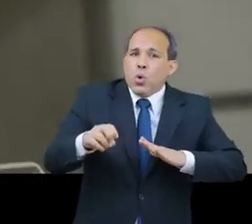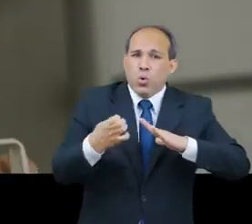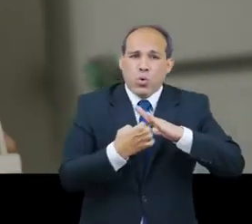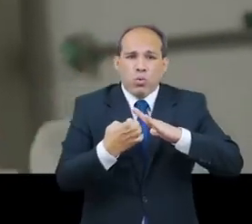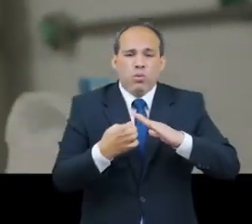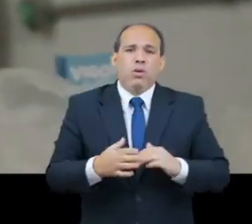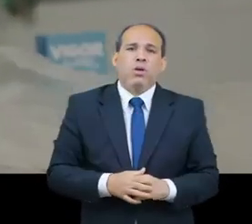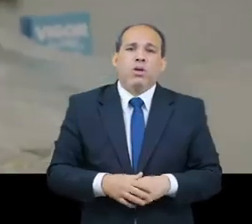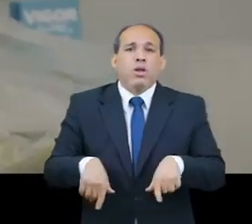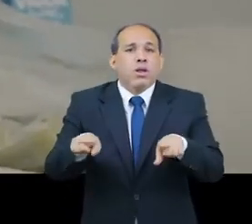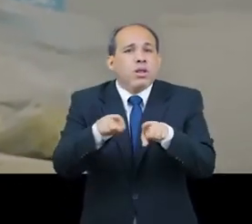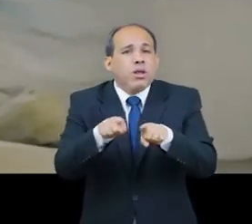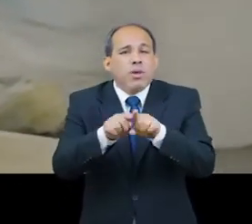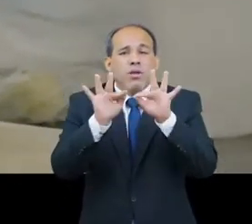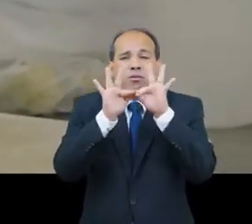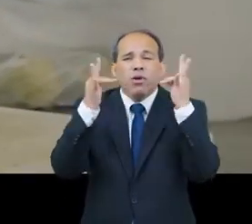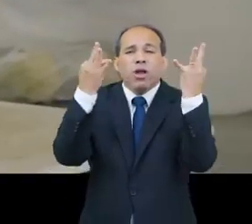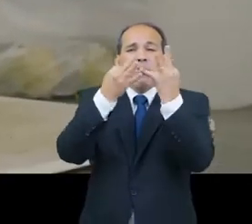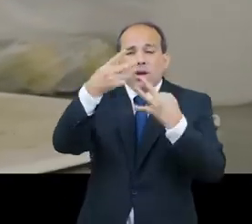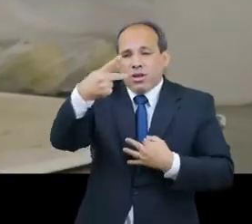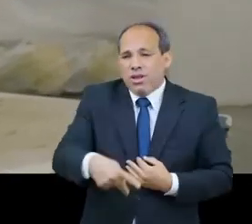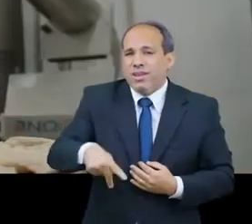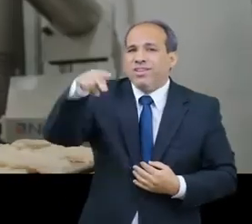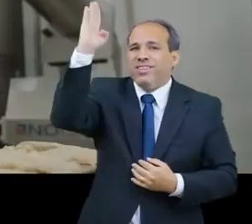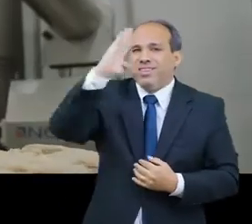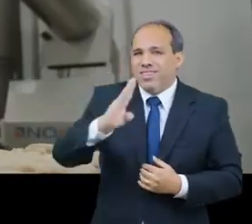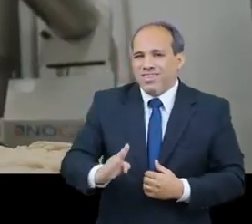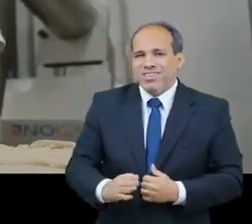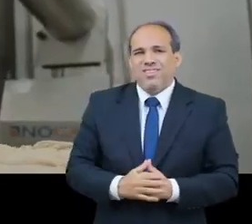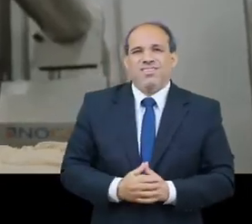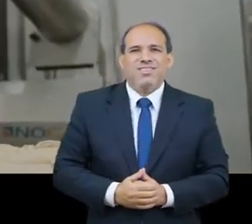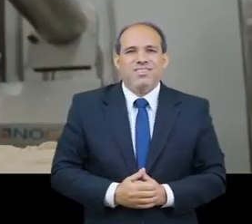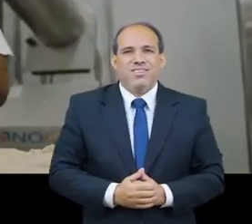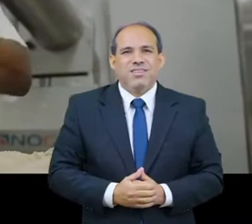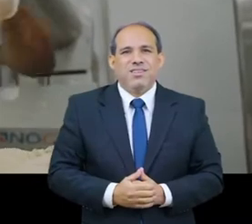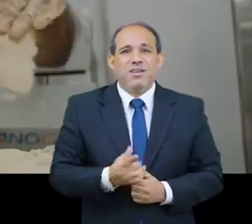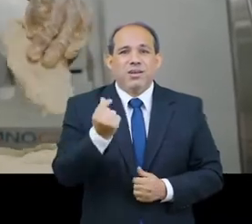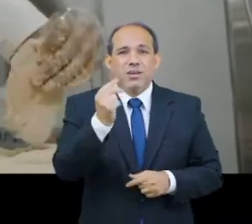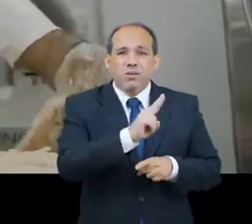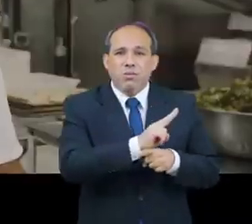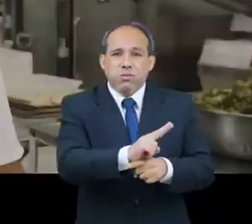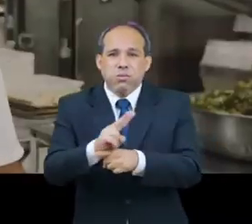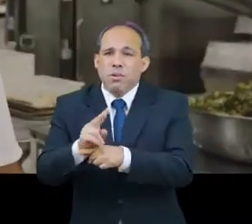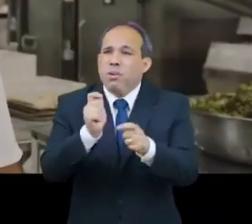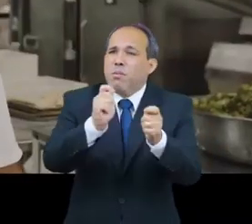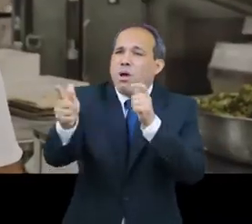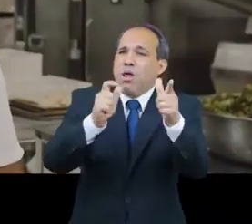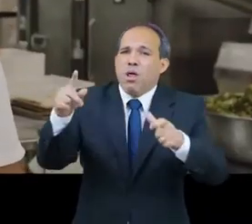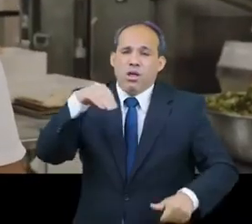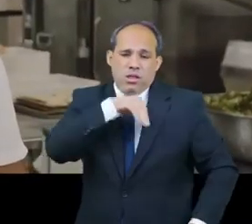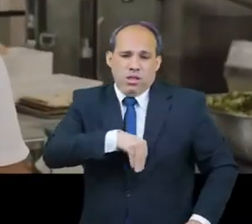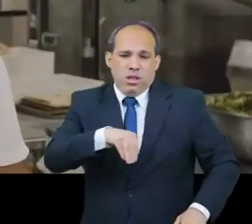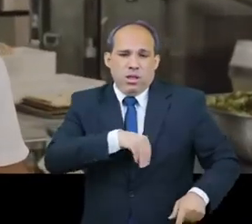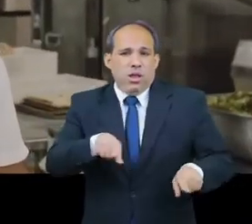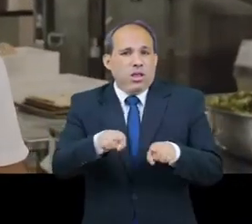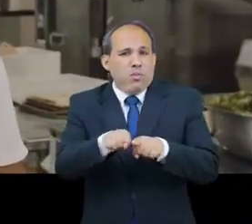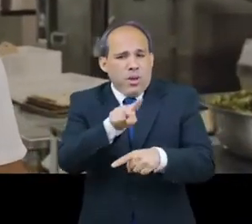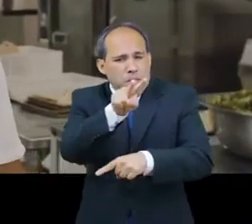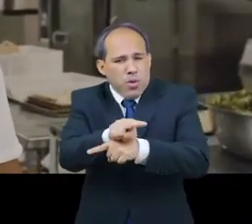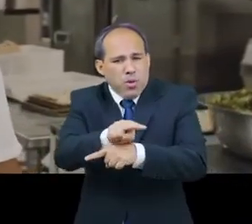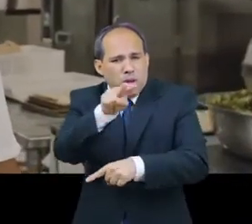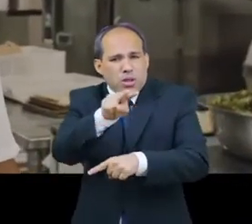empresários. E também para as famílias brasileiras. Crédito para pagamento de salários e